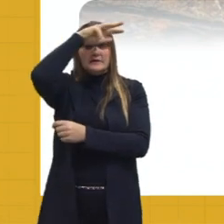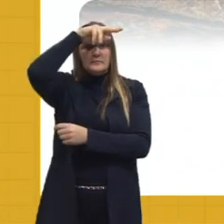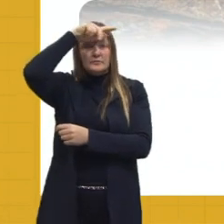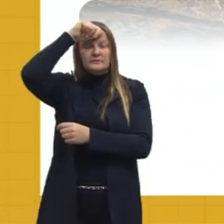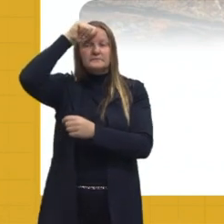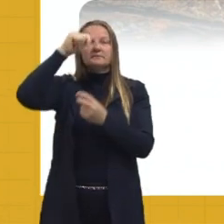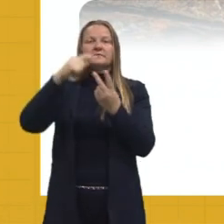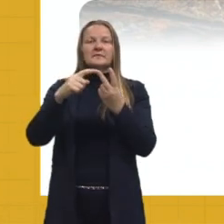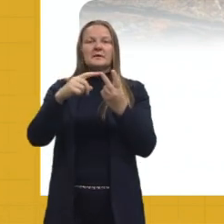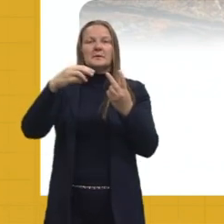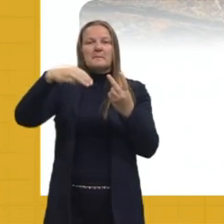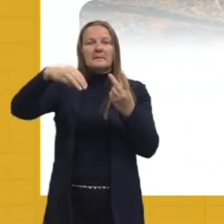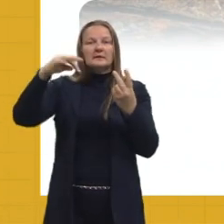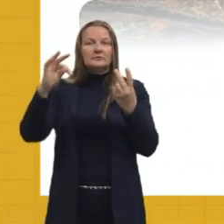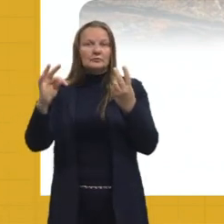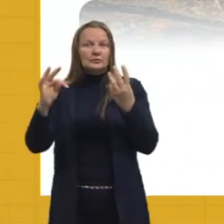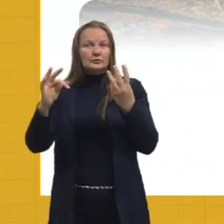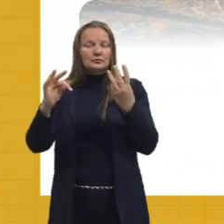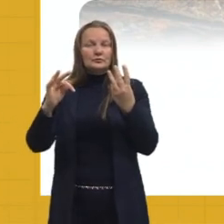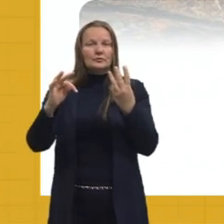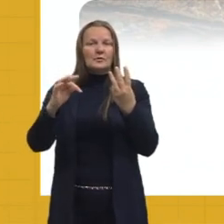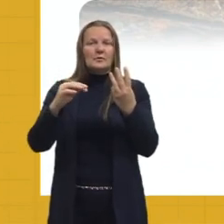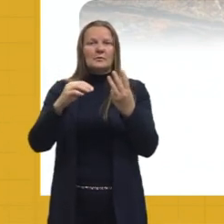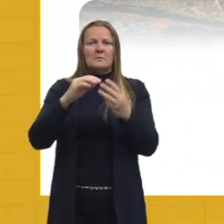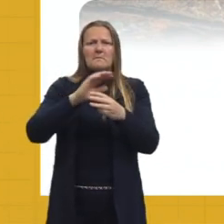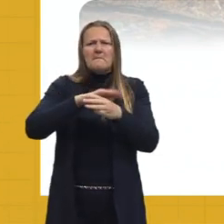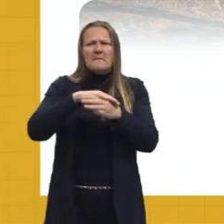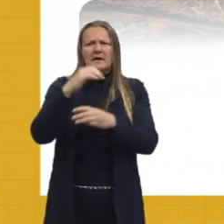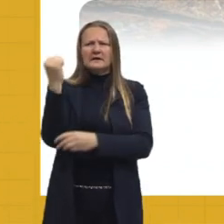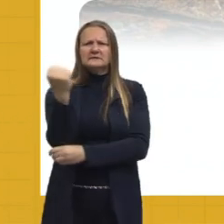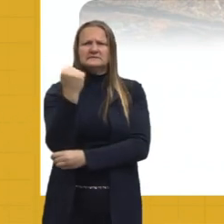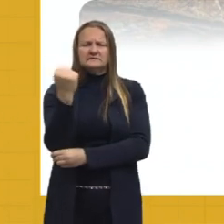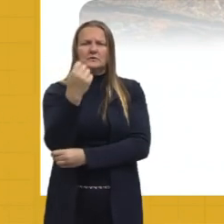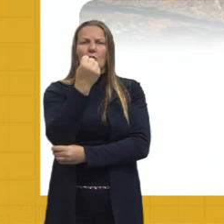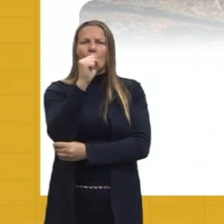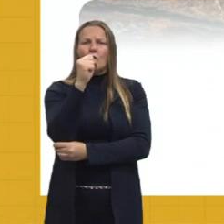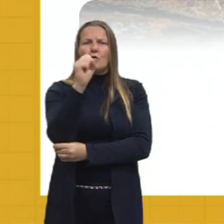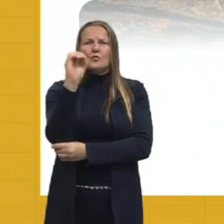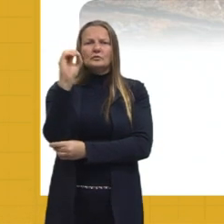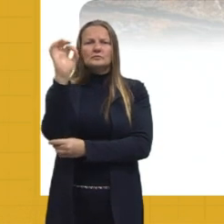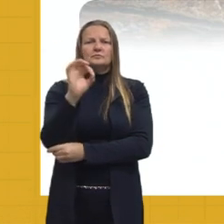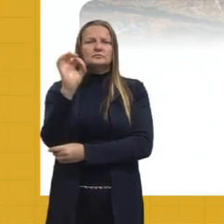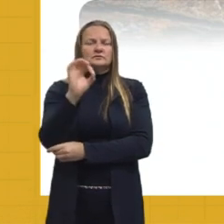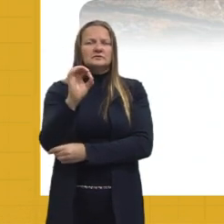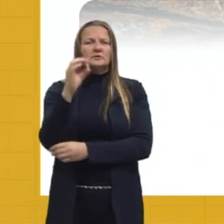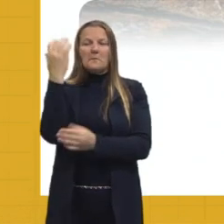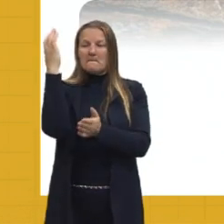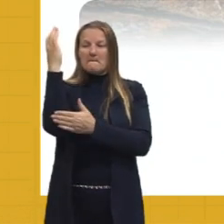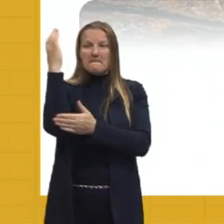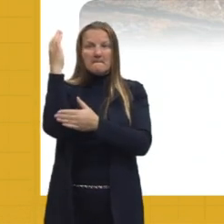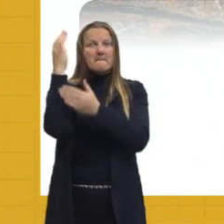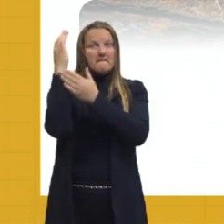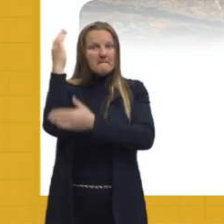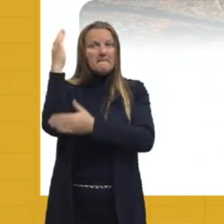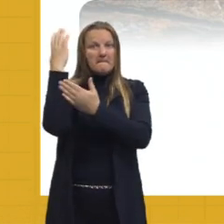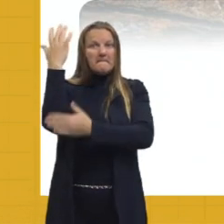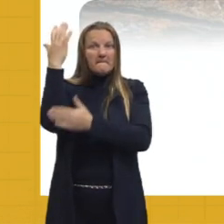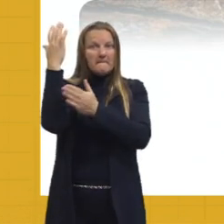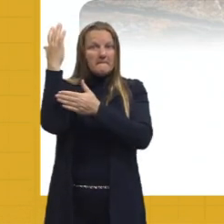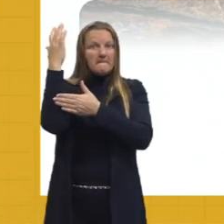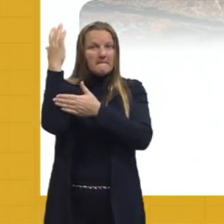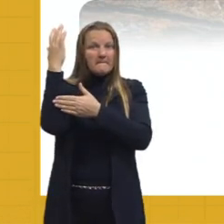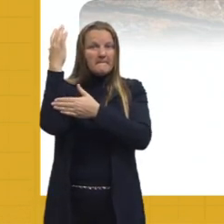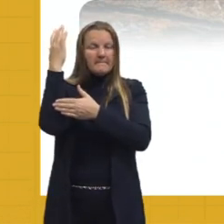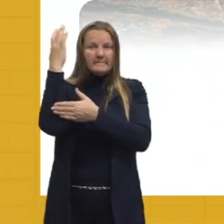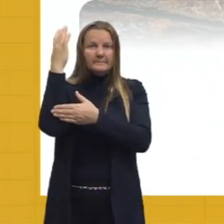Grosso. Isso é um dado de 2021. 80% então da madeira retirada na floresta amazônica,